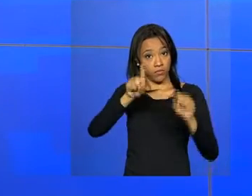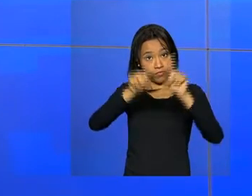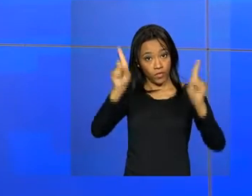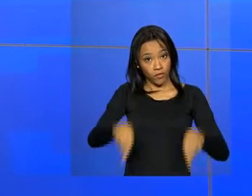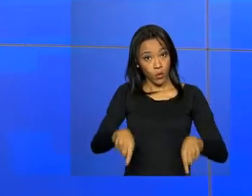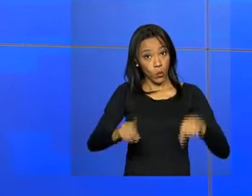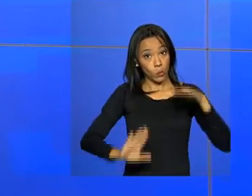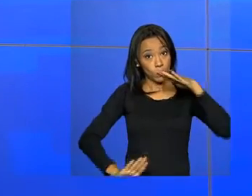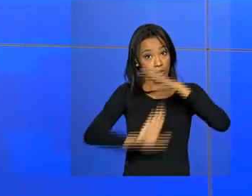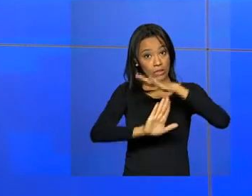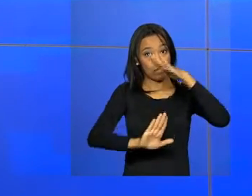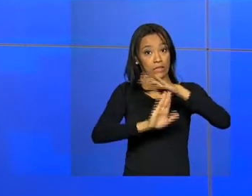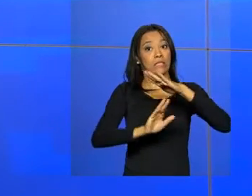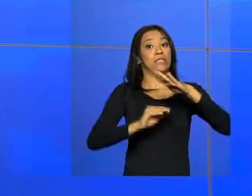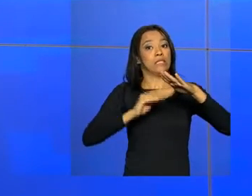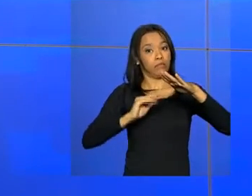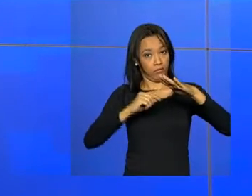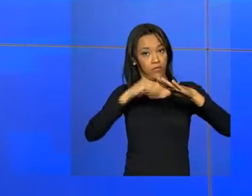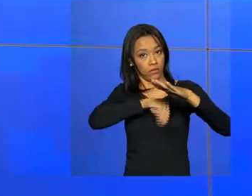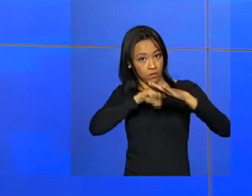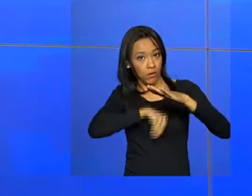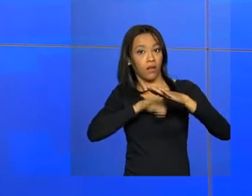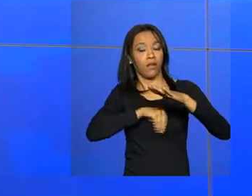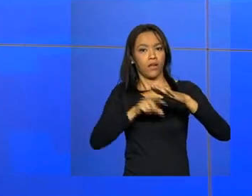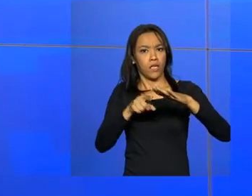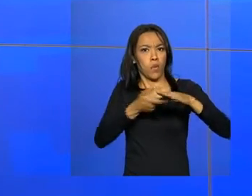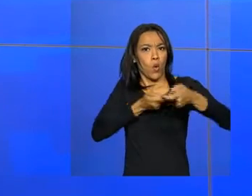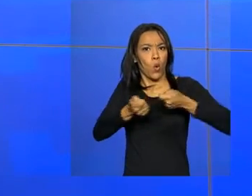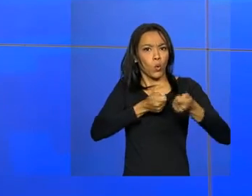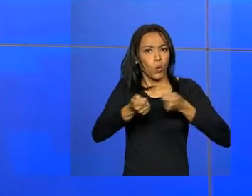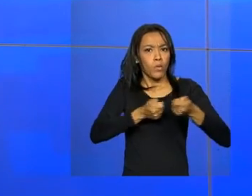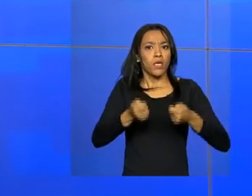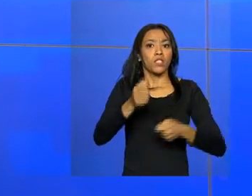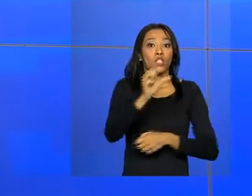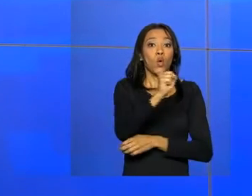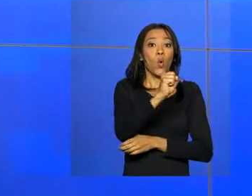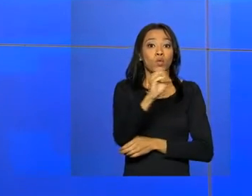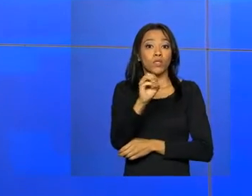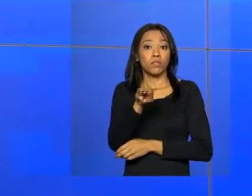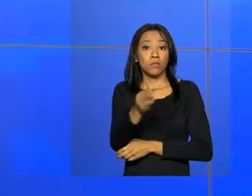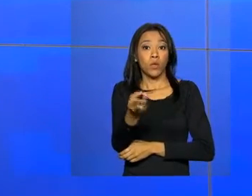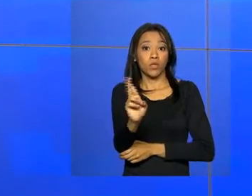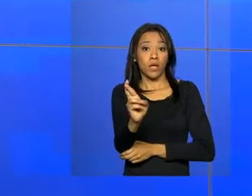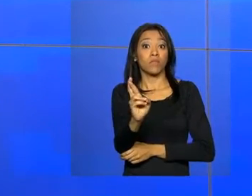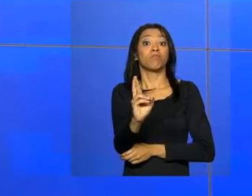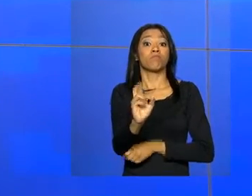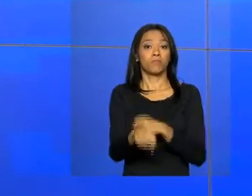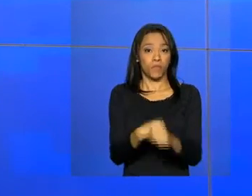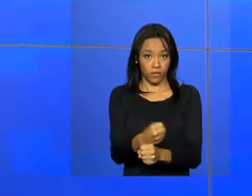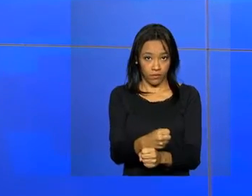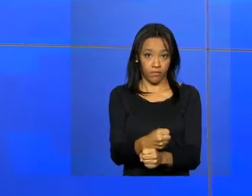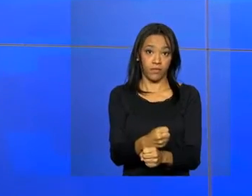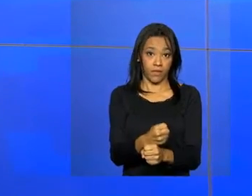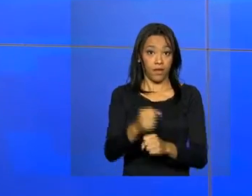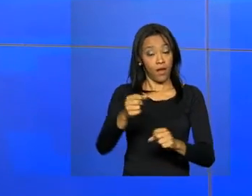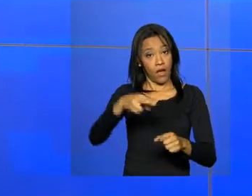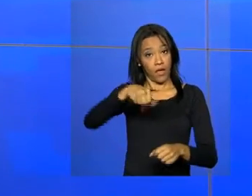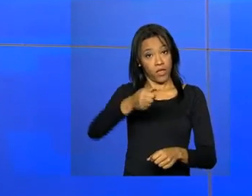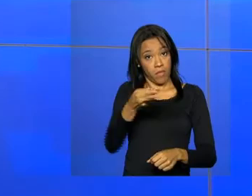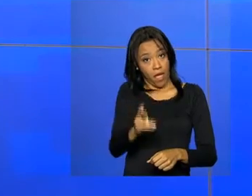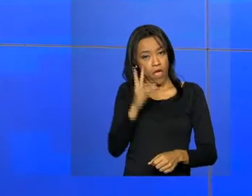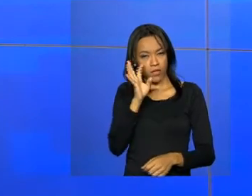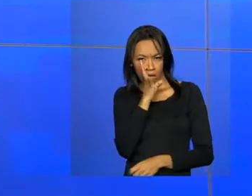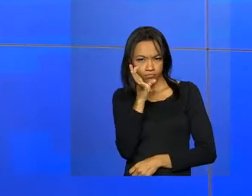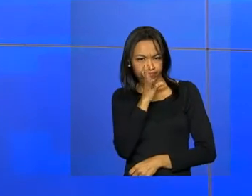estabelece um teto de remuneração e pode representar uma economia de até R 800 milhões por ano. A NBR acompanha essas